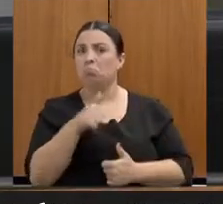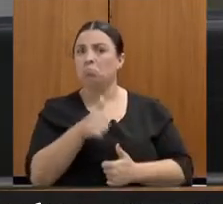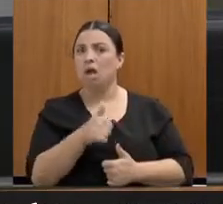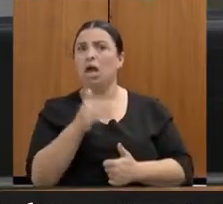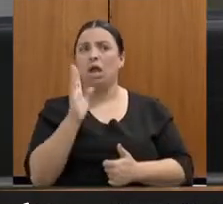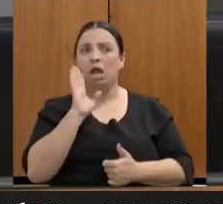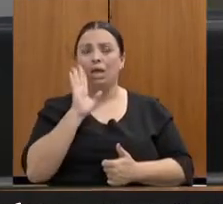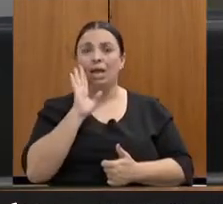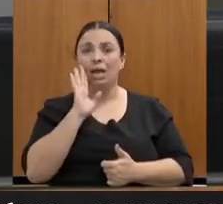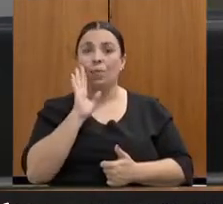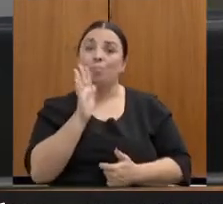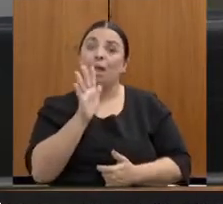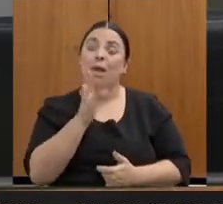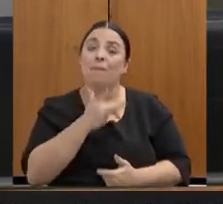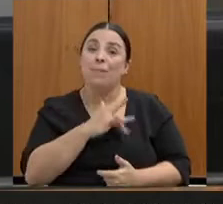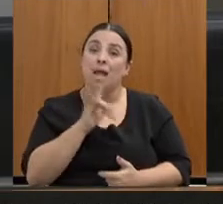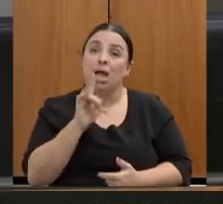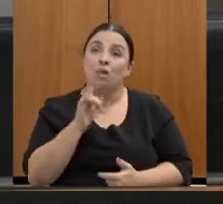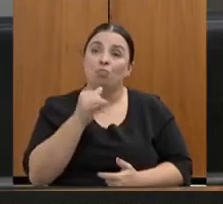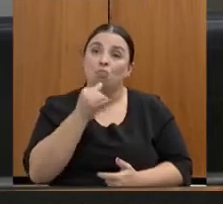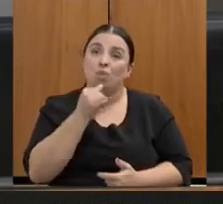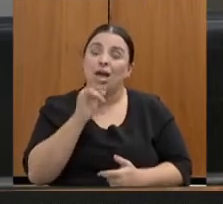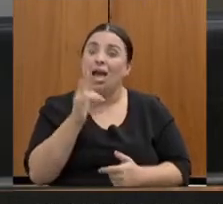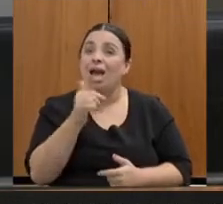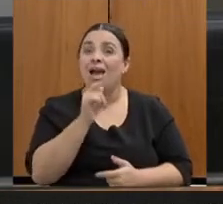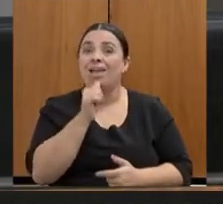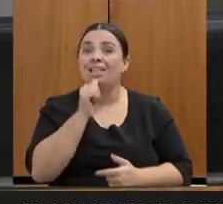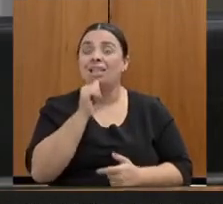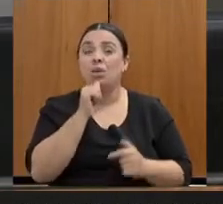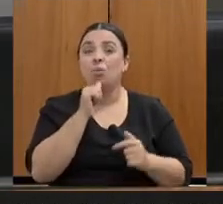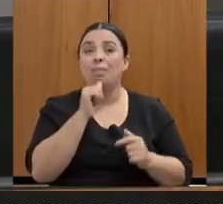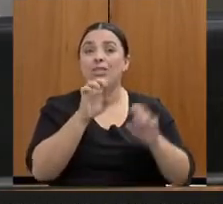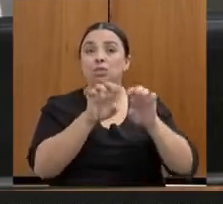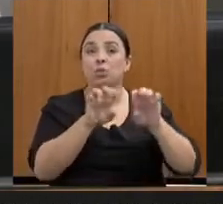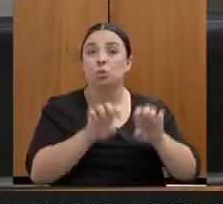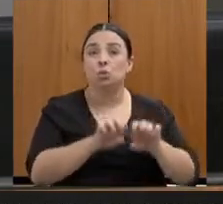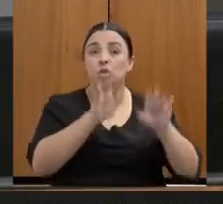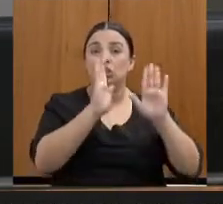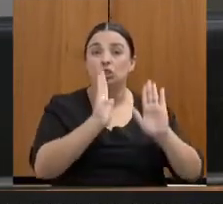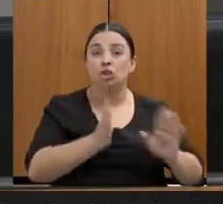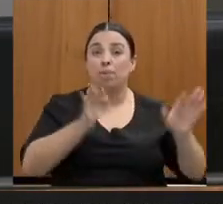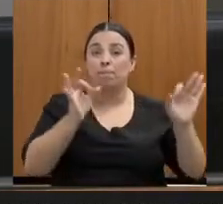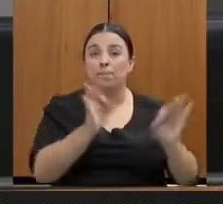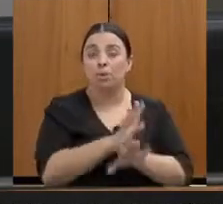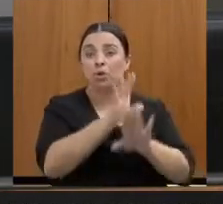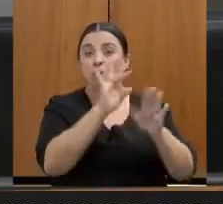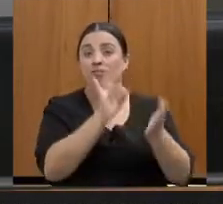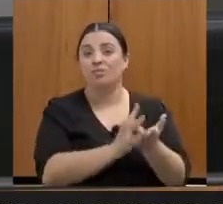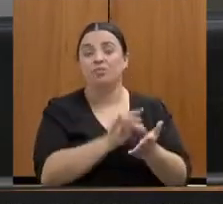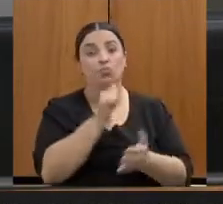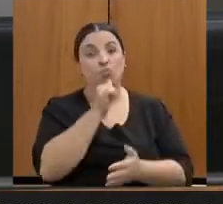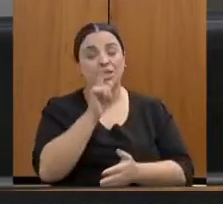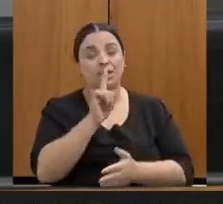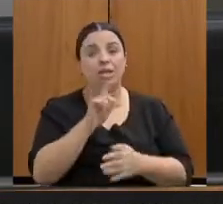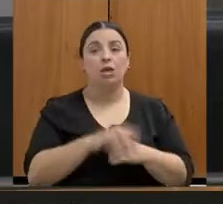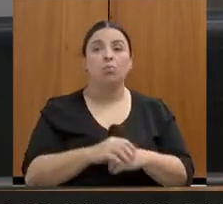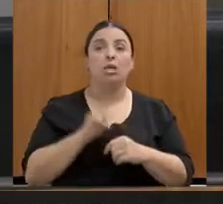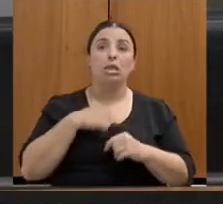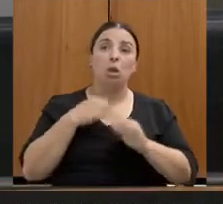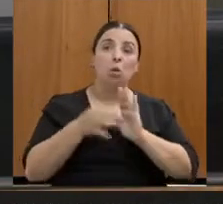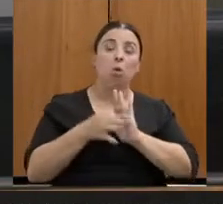Mas eu queria deixar aqui como sugestão, como indicativo aqui da nossa comissão. Inclusive, peço para